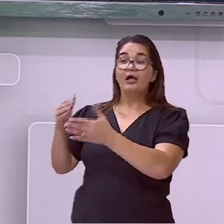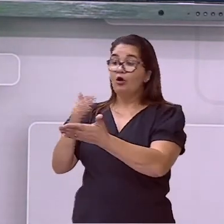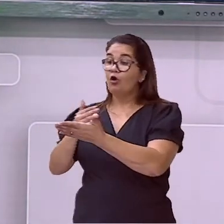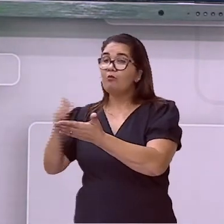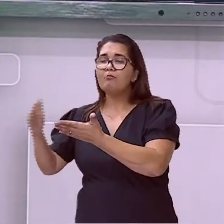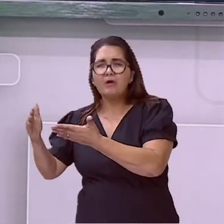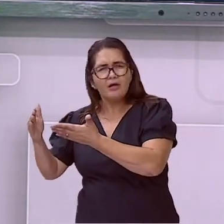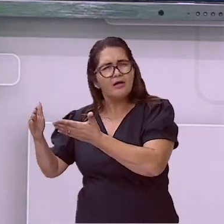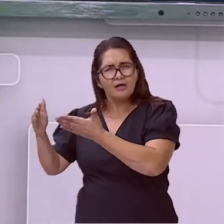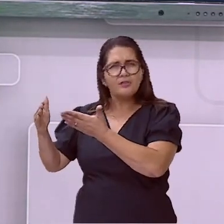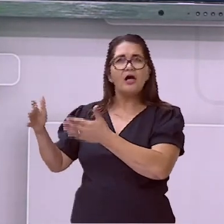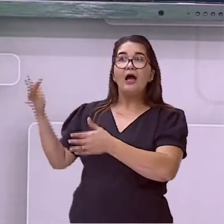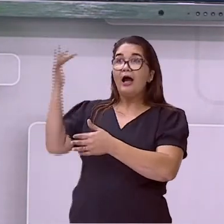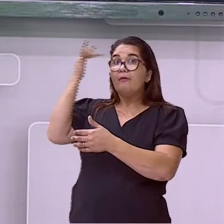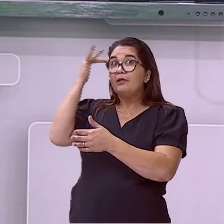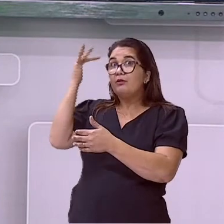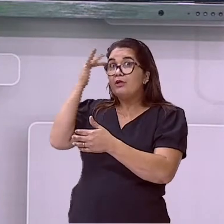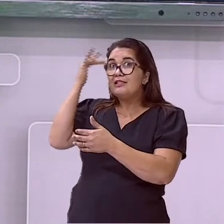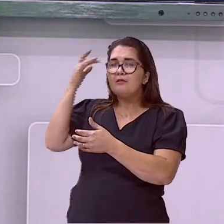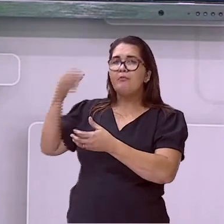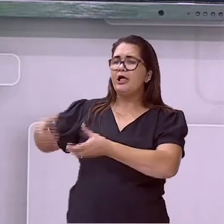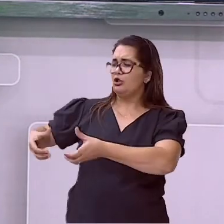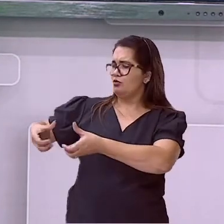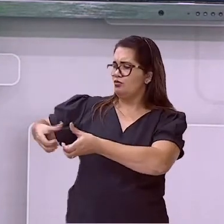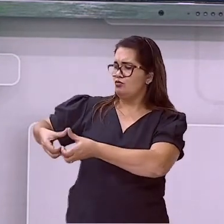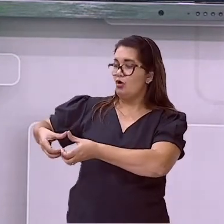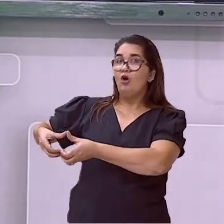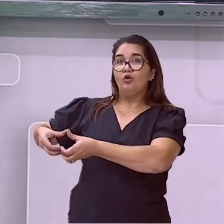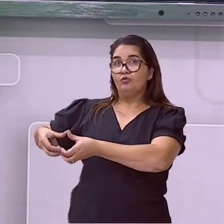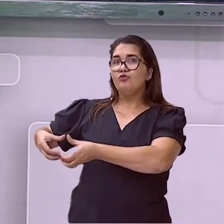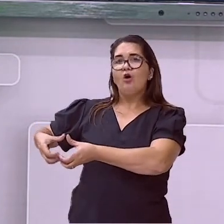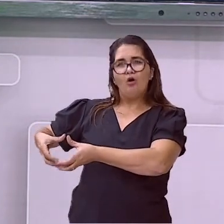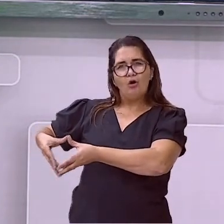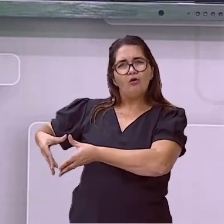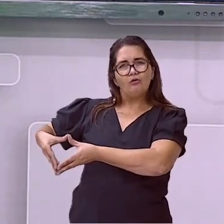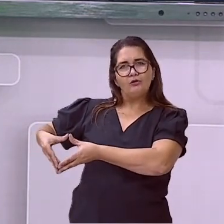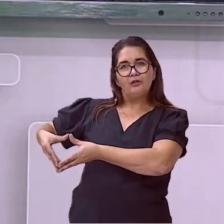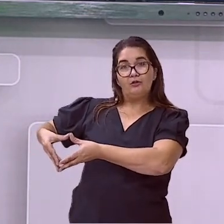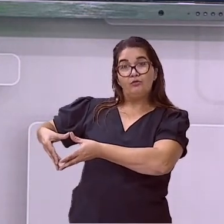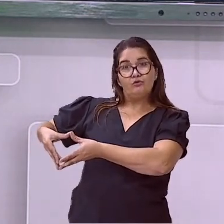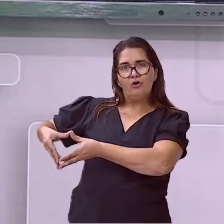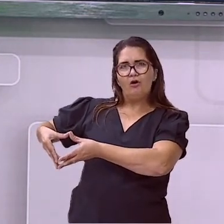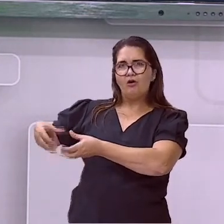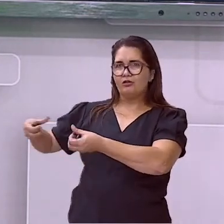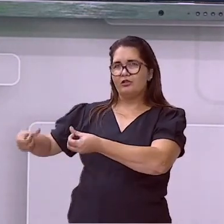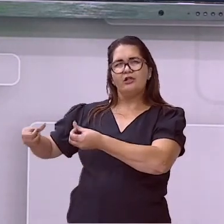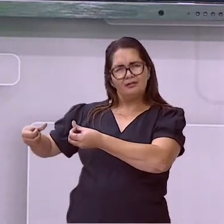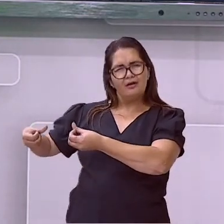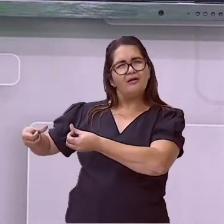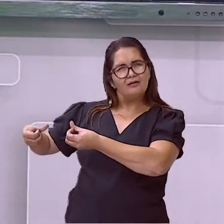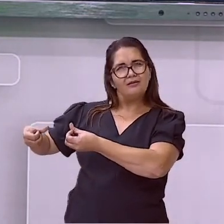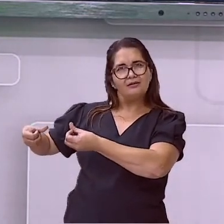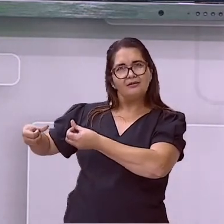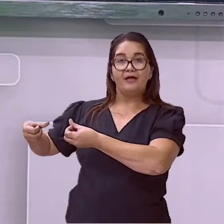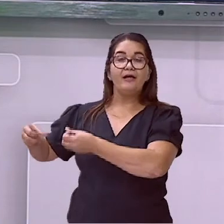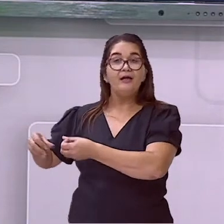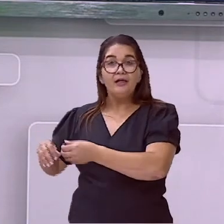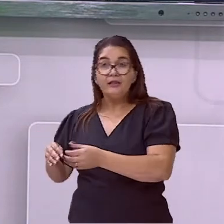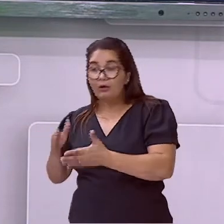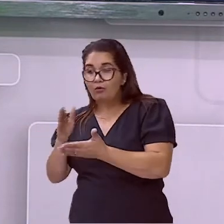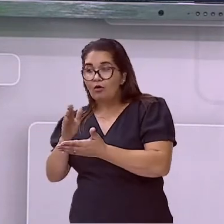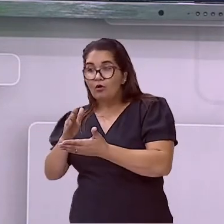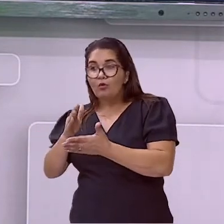amadoecimento dos órgãos genitais. Então, aí, aquele folículo que já vem com a menina desde que ela nasce, ele começa a ser